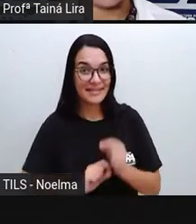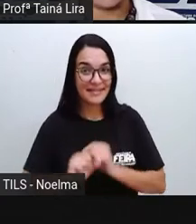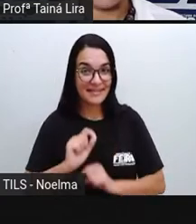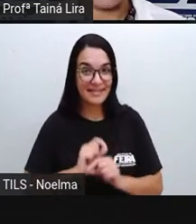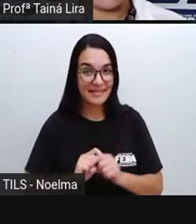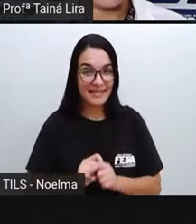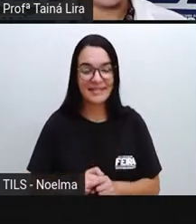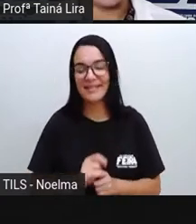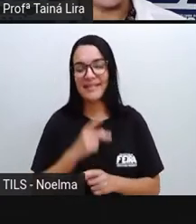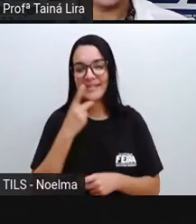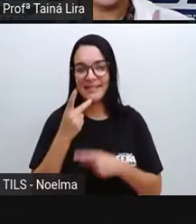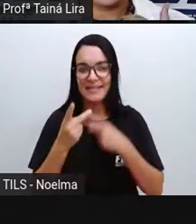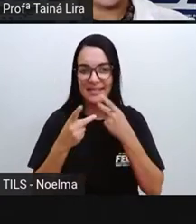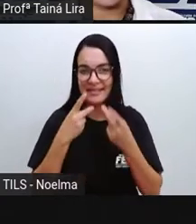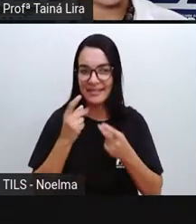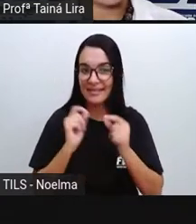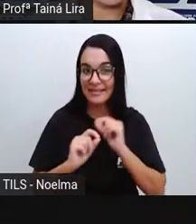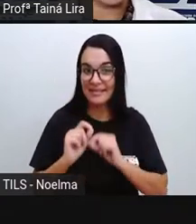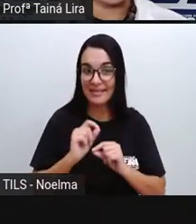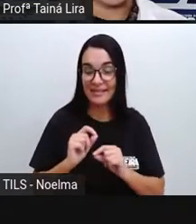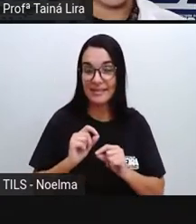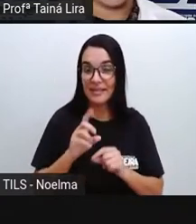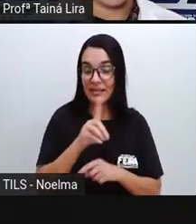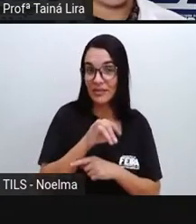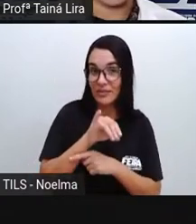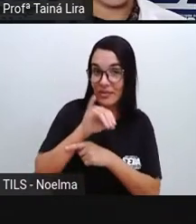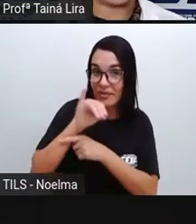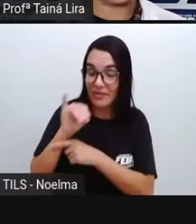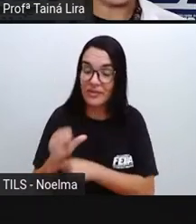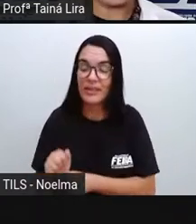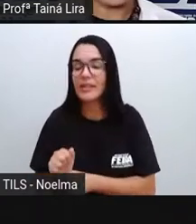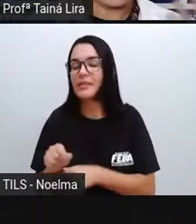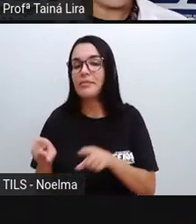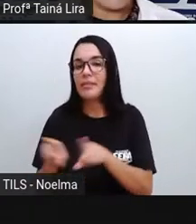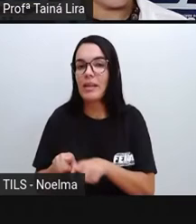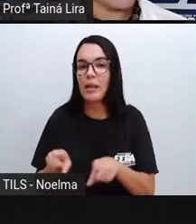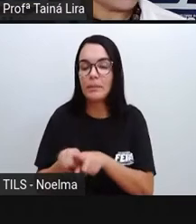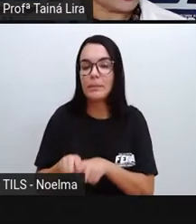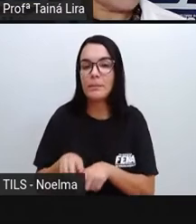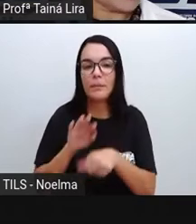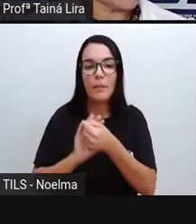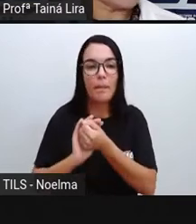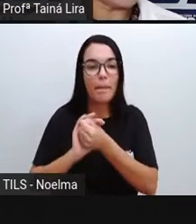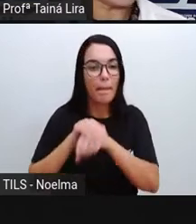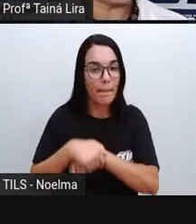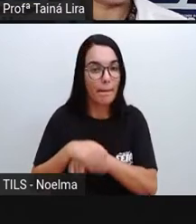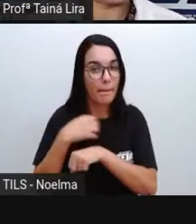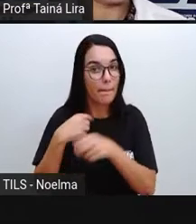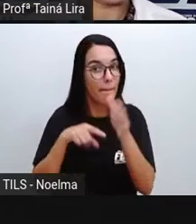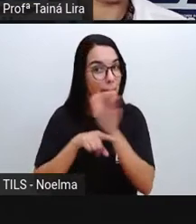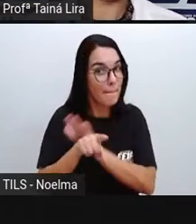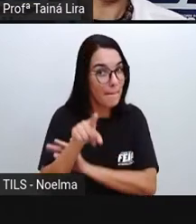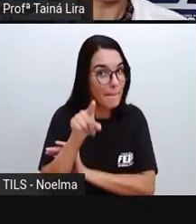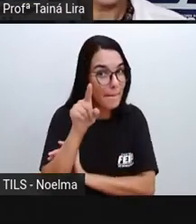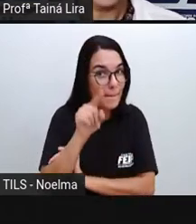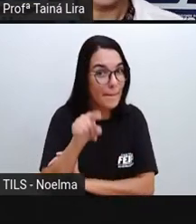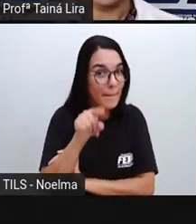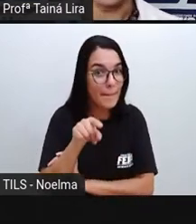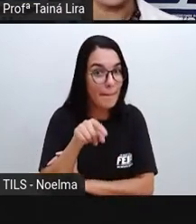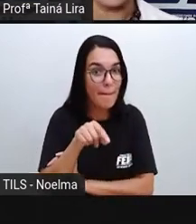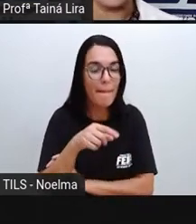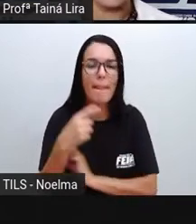A gente estava falando, né? Da questão dos dias, das noites. E aí, eu deixei a pergunta aqui para vocês, né?